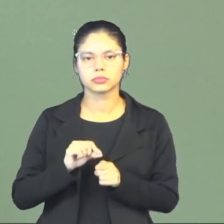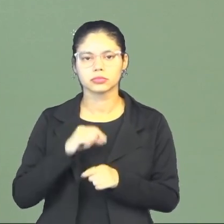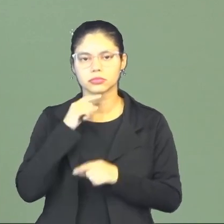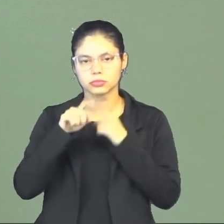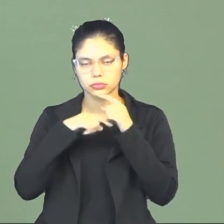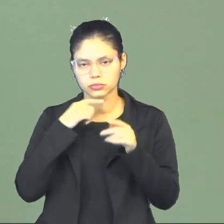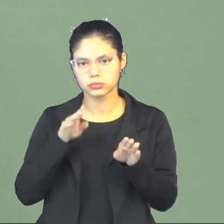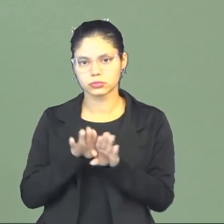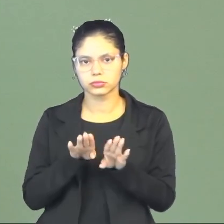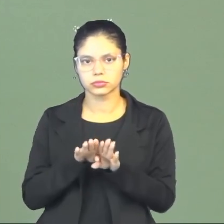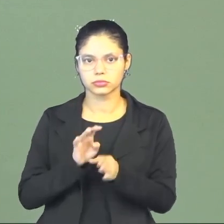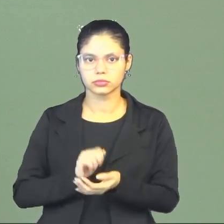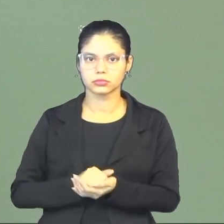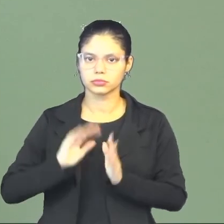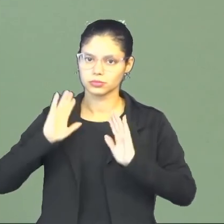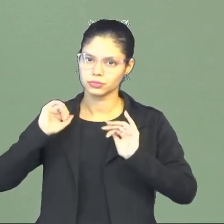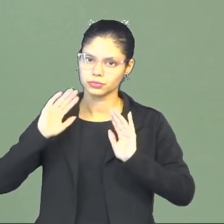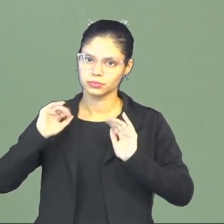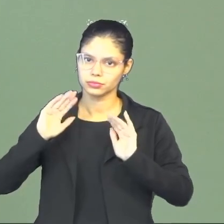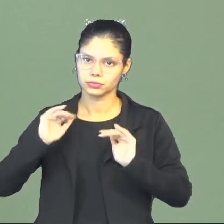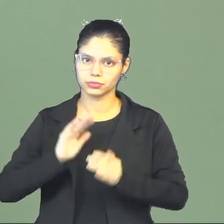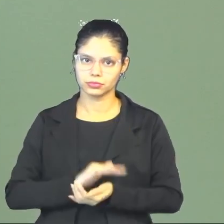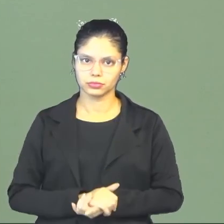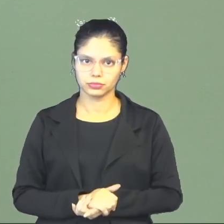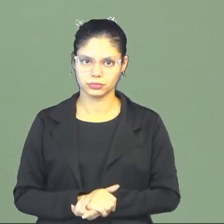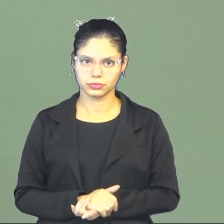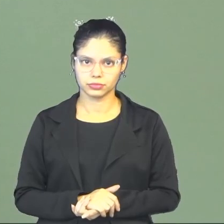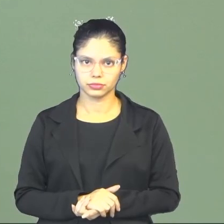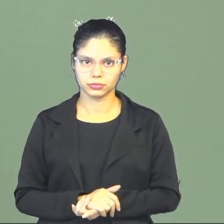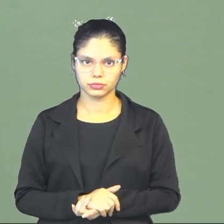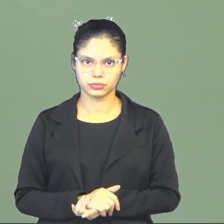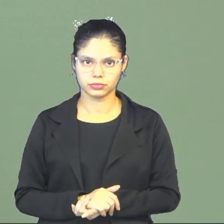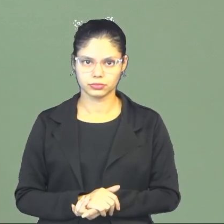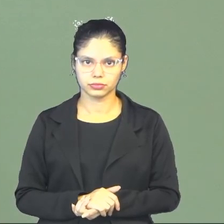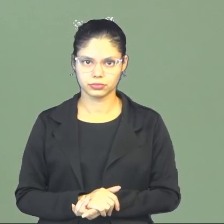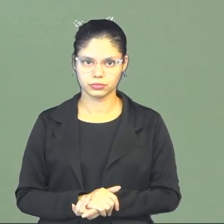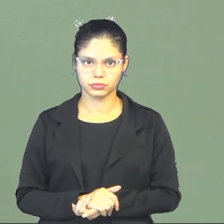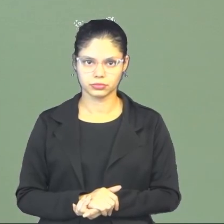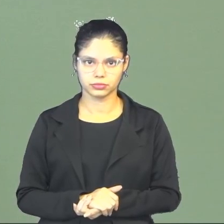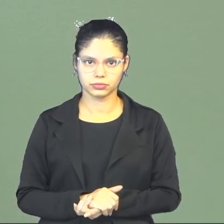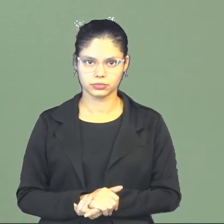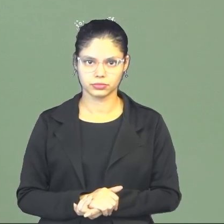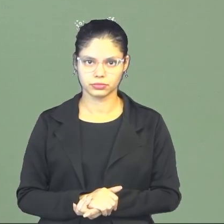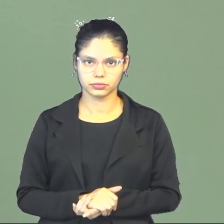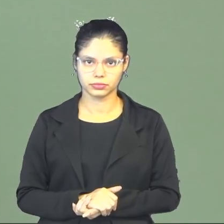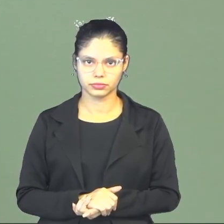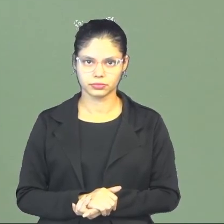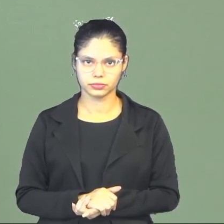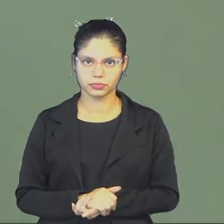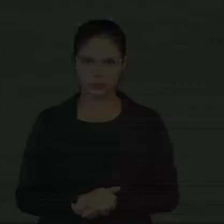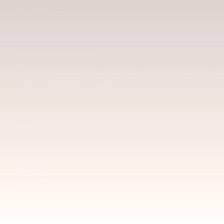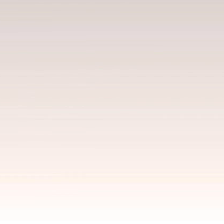dúvidas de vocês, ok? Bye, bye, see you next class. Tchau, tchau, até a próxima aula.